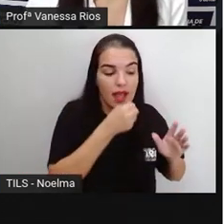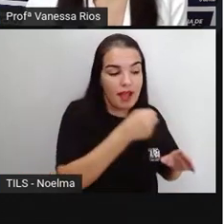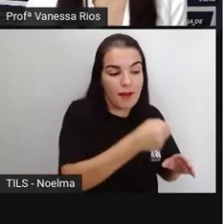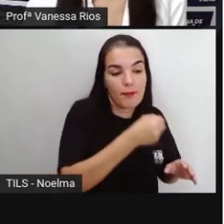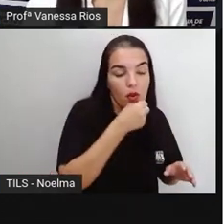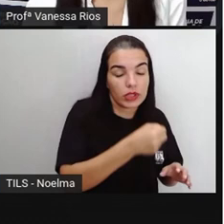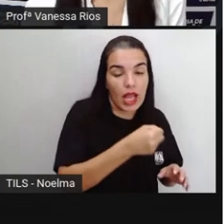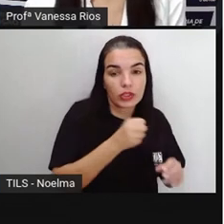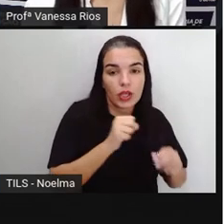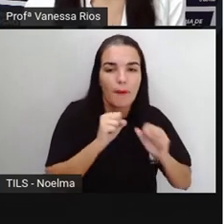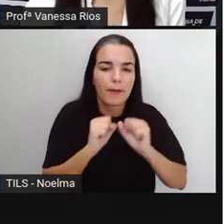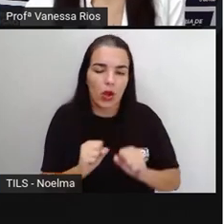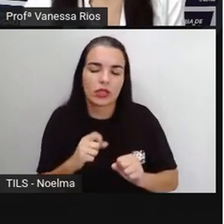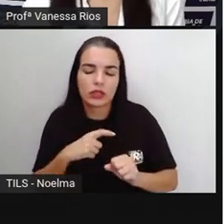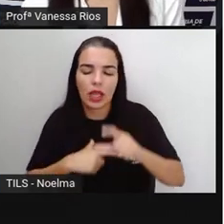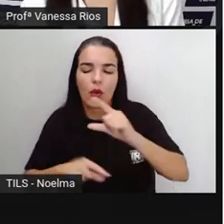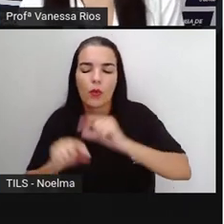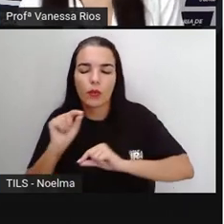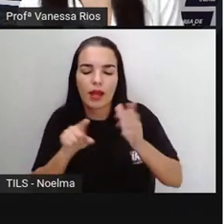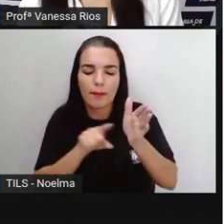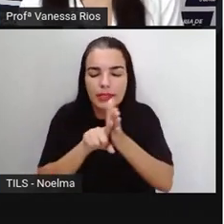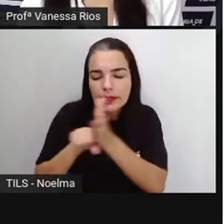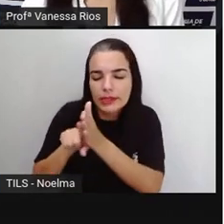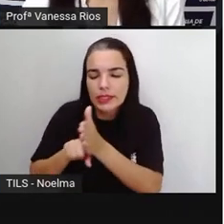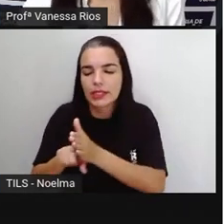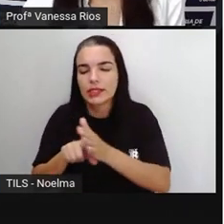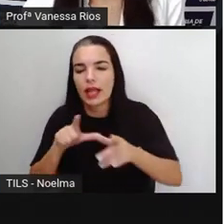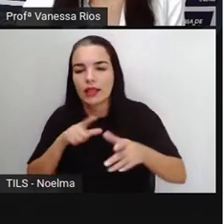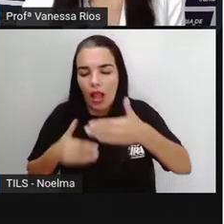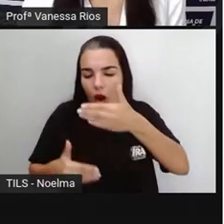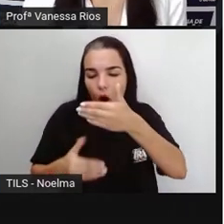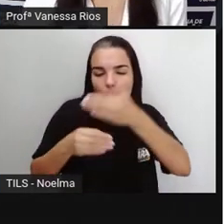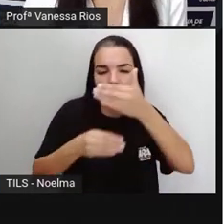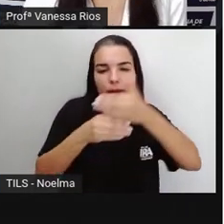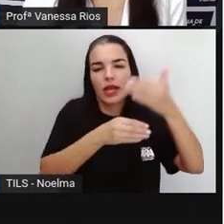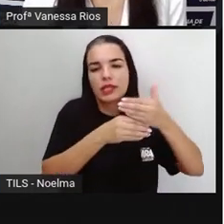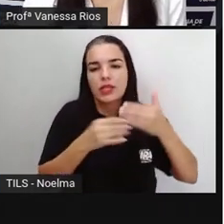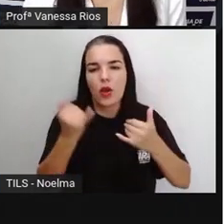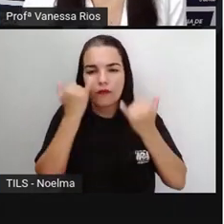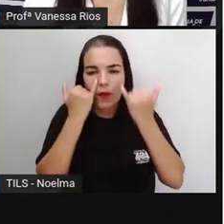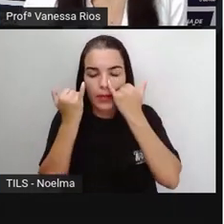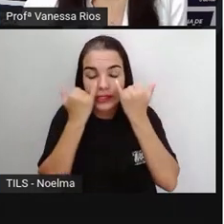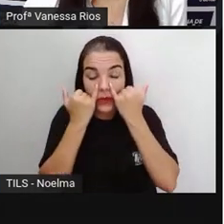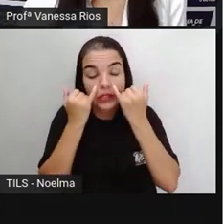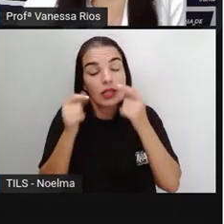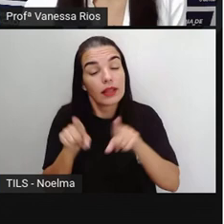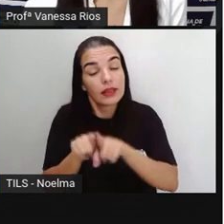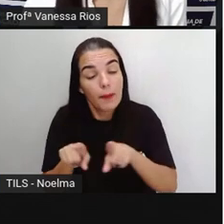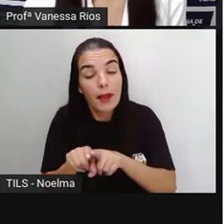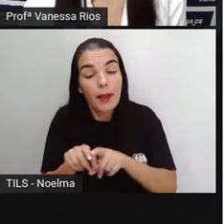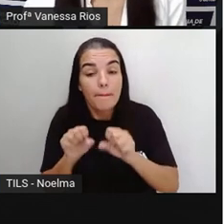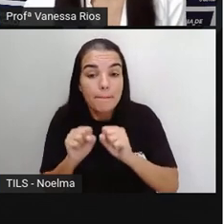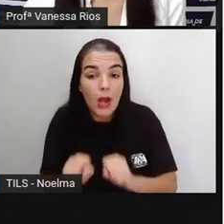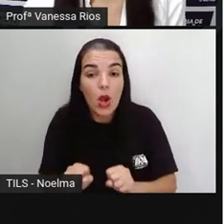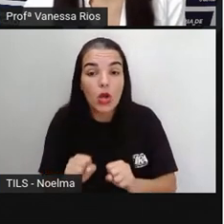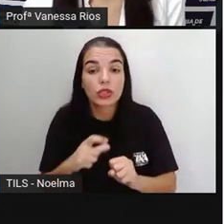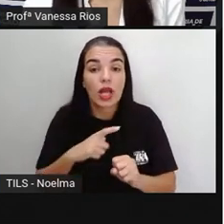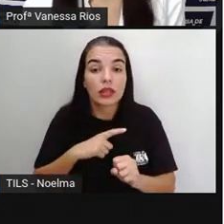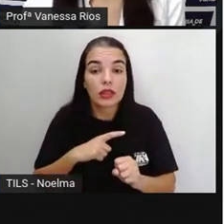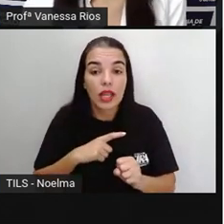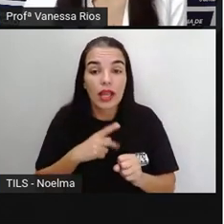Existe toda uma pesquisa e uma complementação de informações. E além da informação, existe aí a